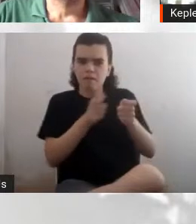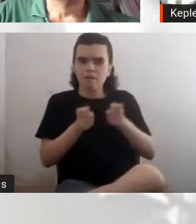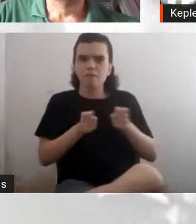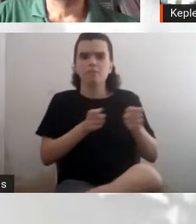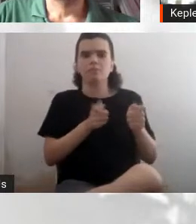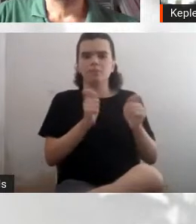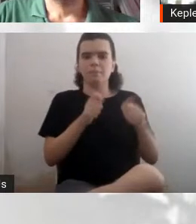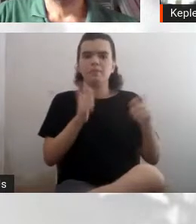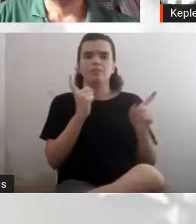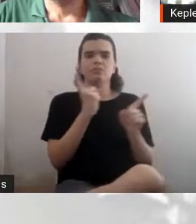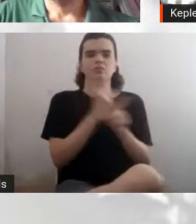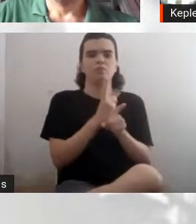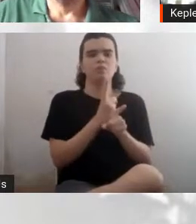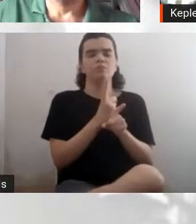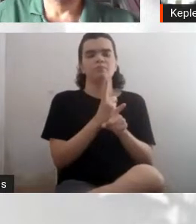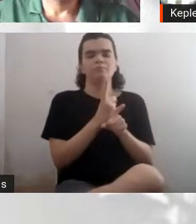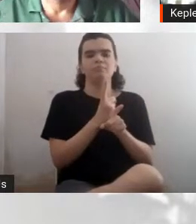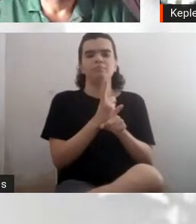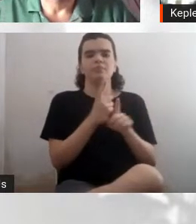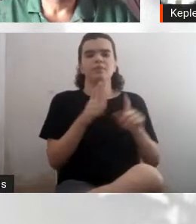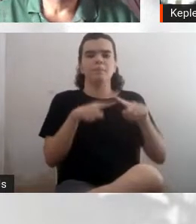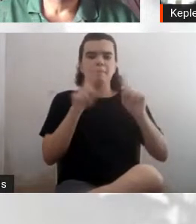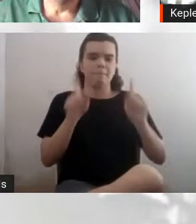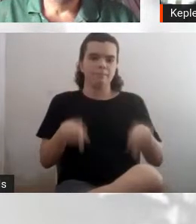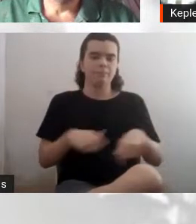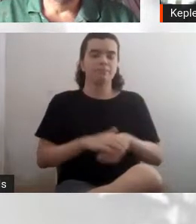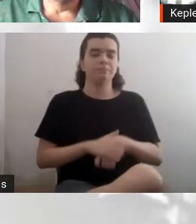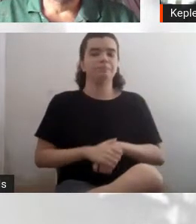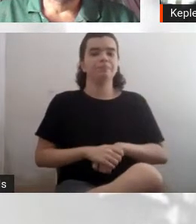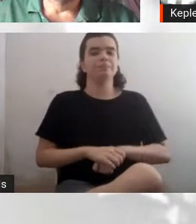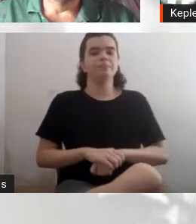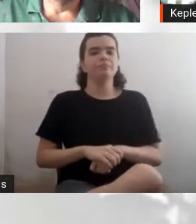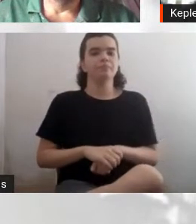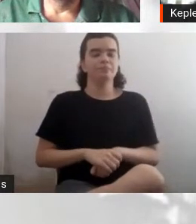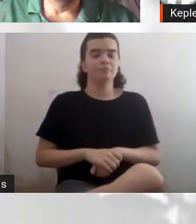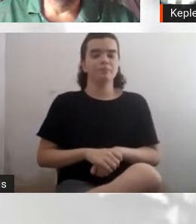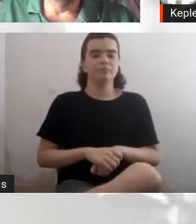palestra, está assistindo essa palestra diretamente no seu computador.